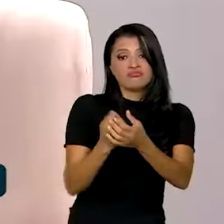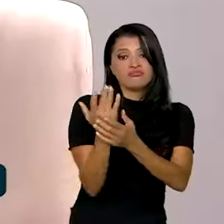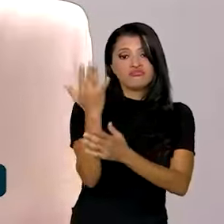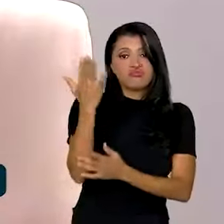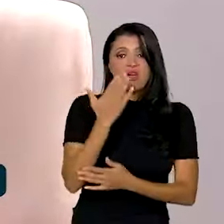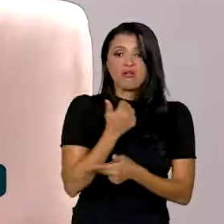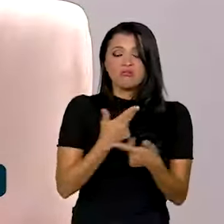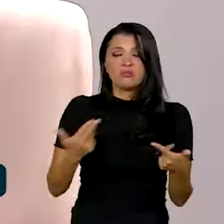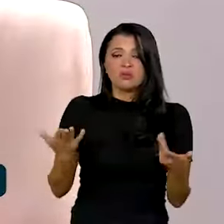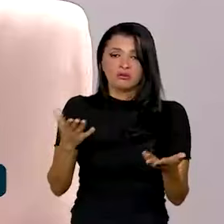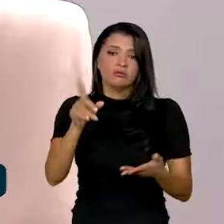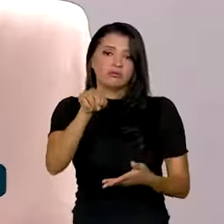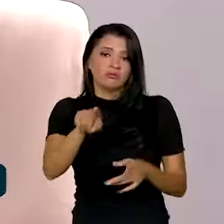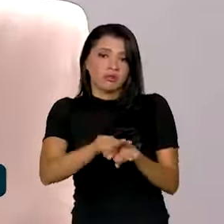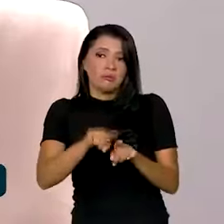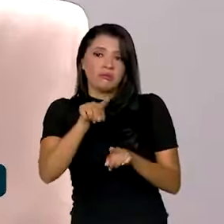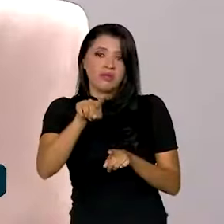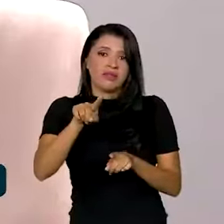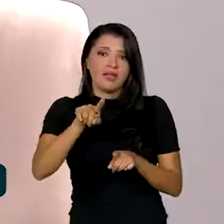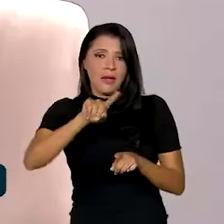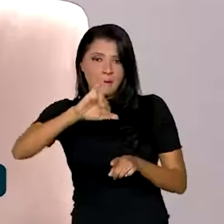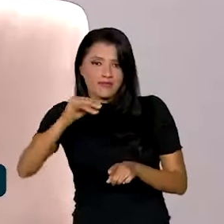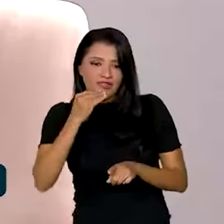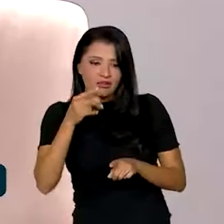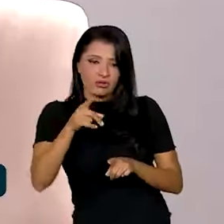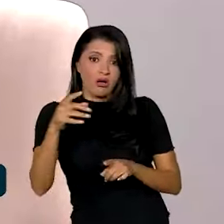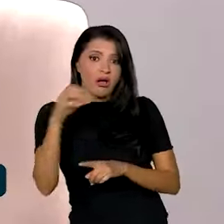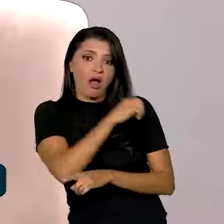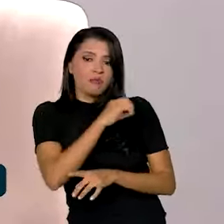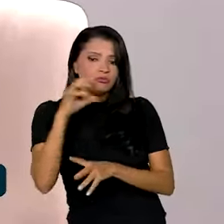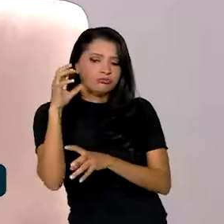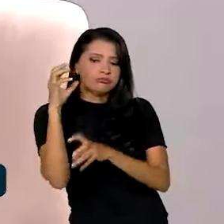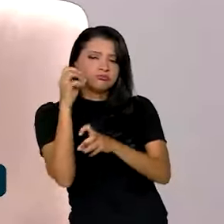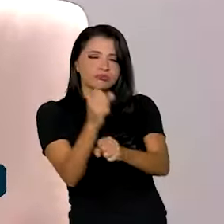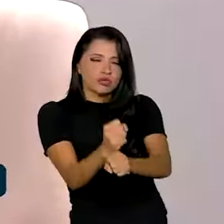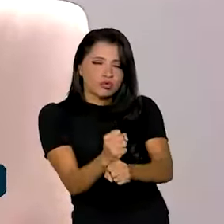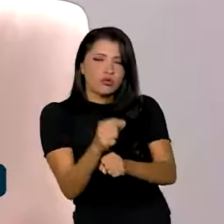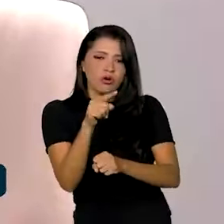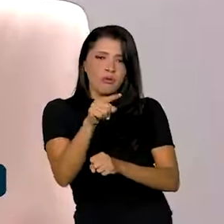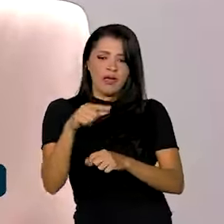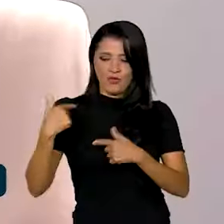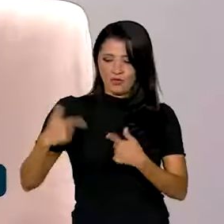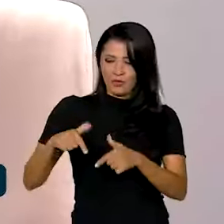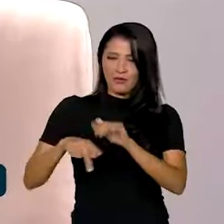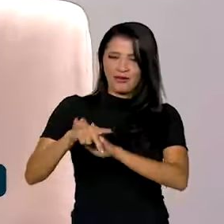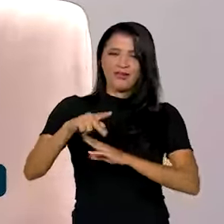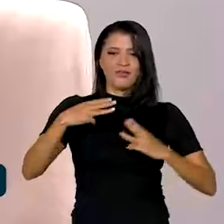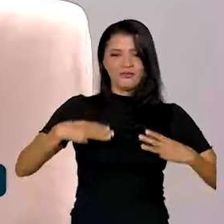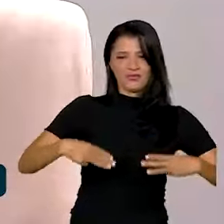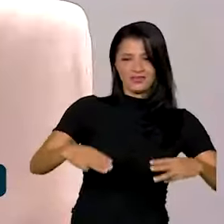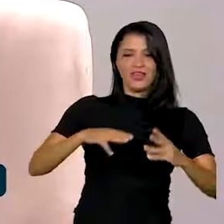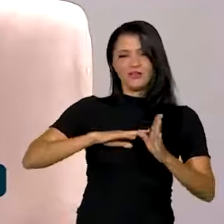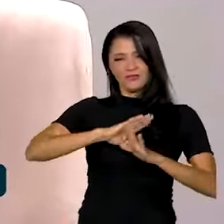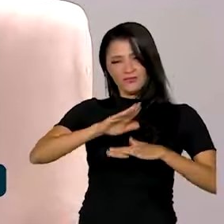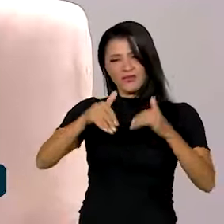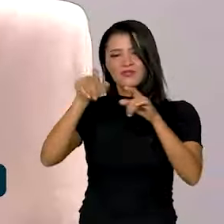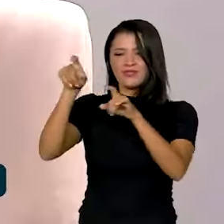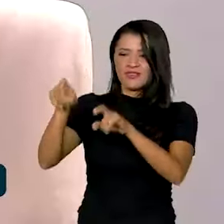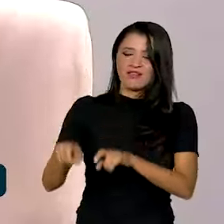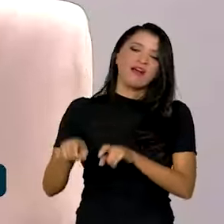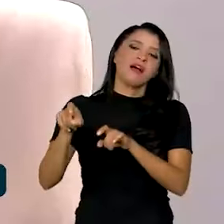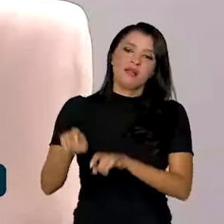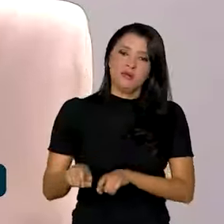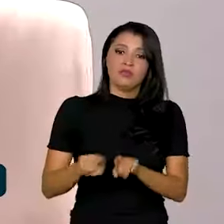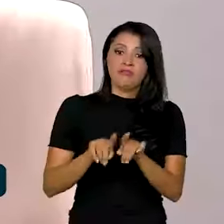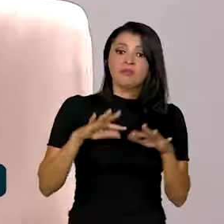E é até um gancho, então, para a gente fazer aqui um breve balanço, ministro, das ações do Ministério do Desenvolvimento Agrário e Agricultura